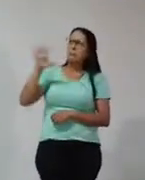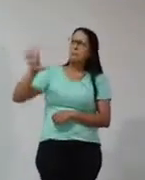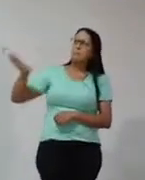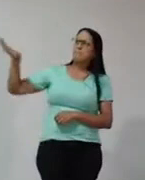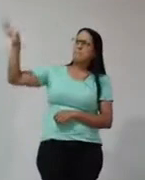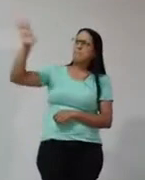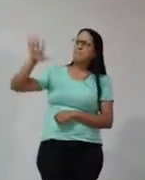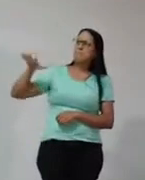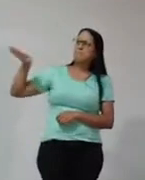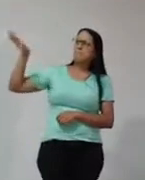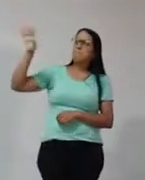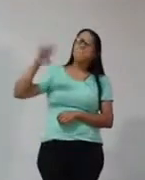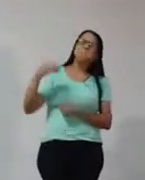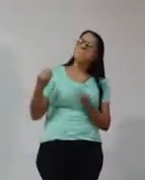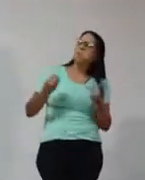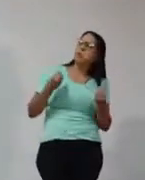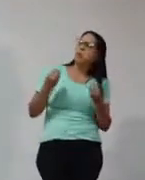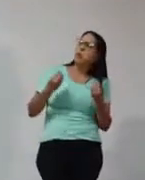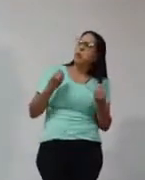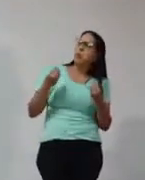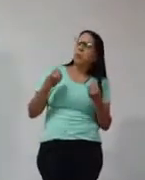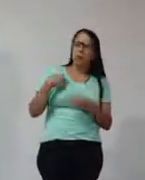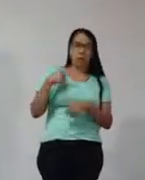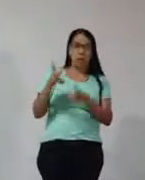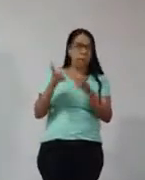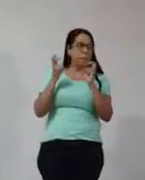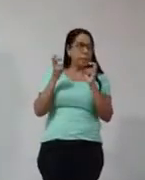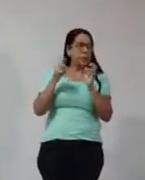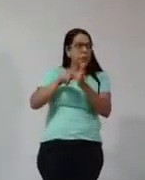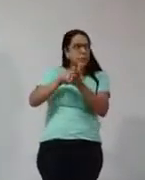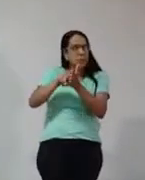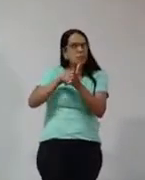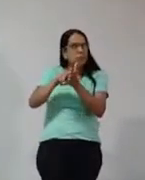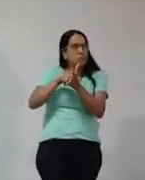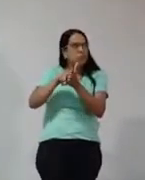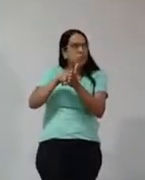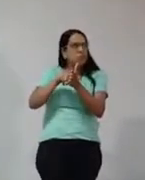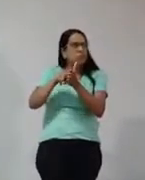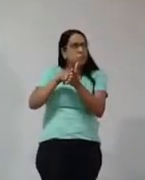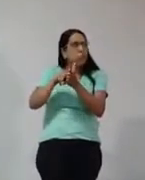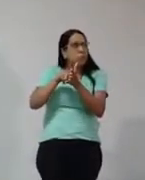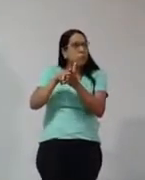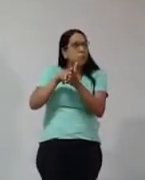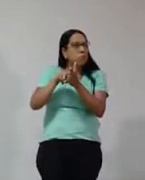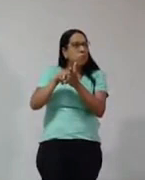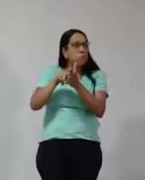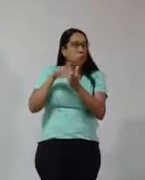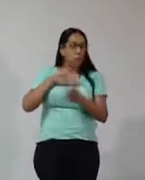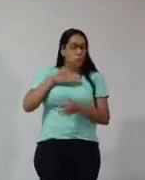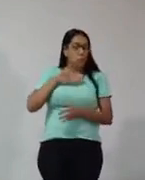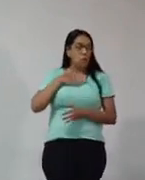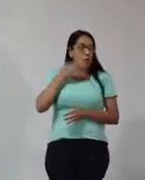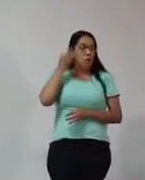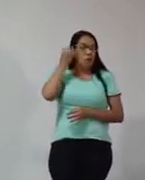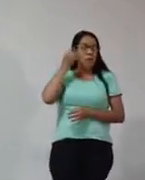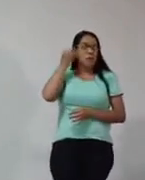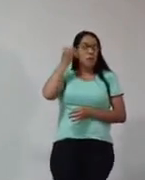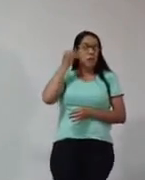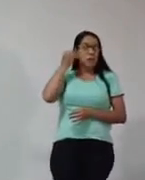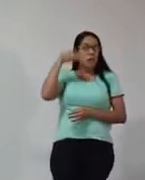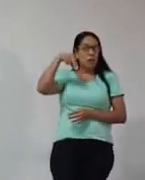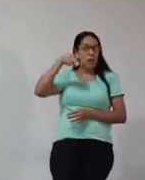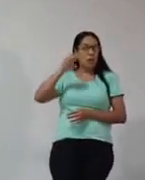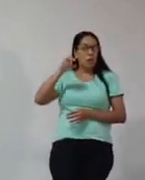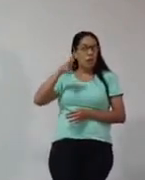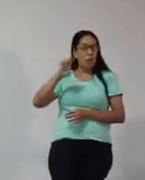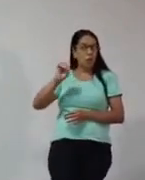porque eu pude perceber, por conta da minha experiência em neurociências,